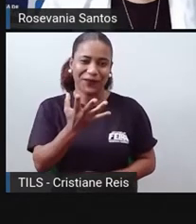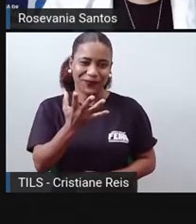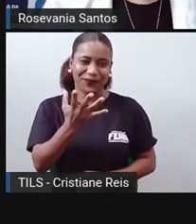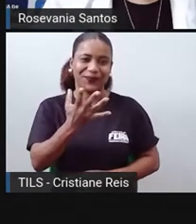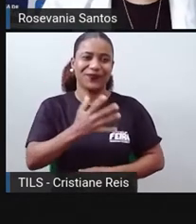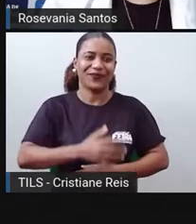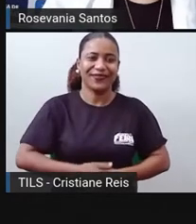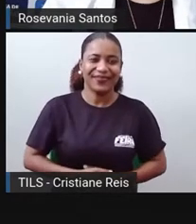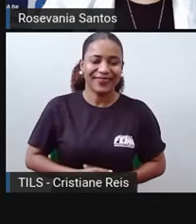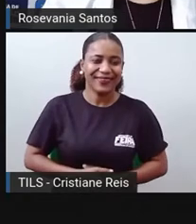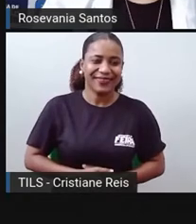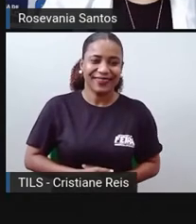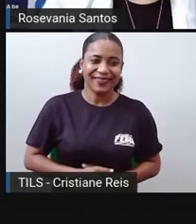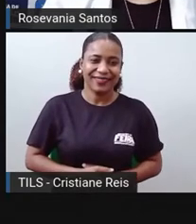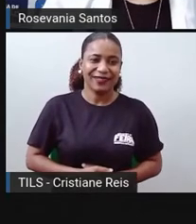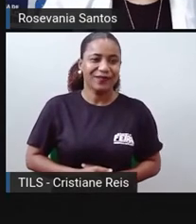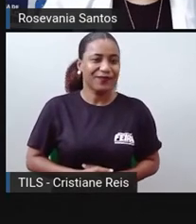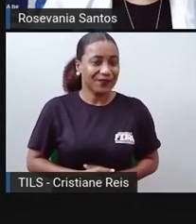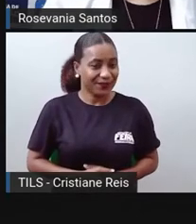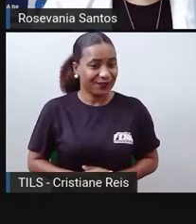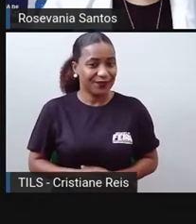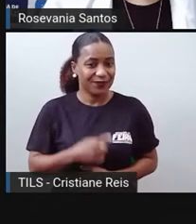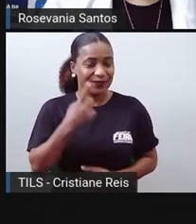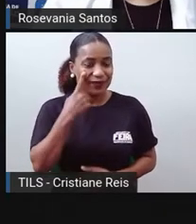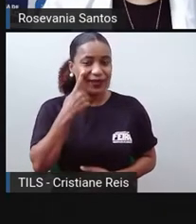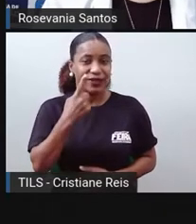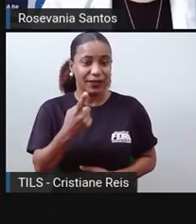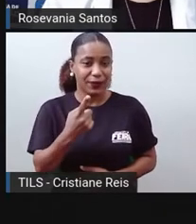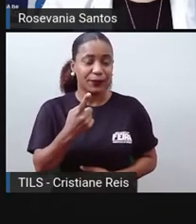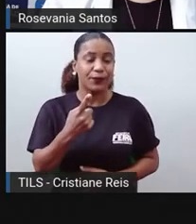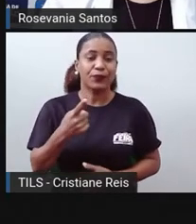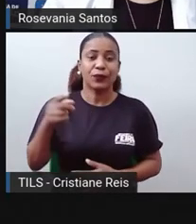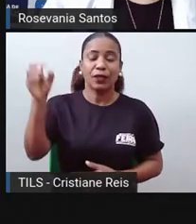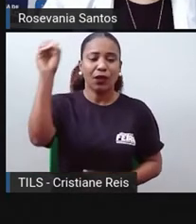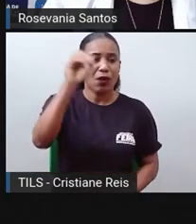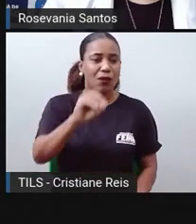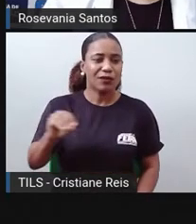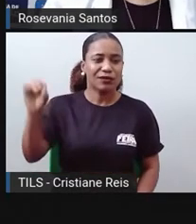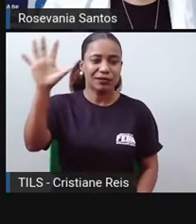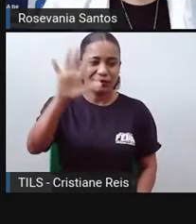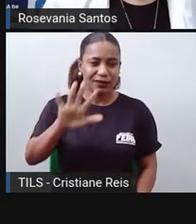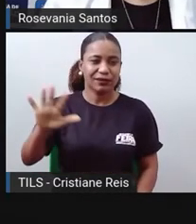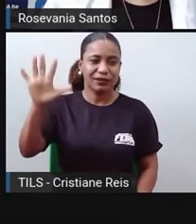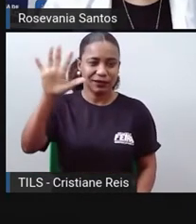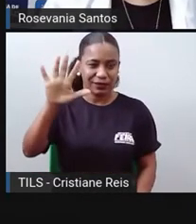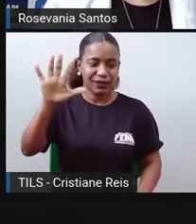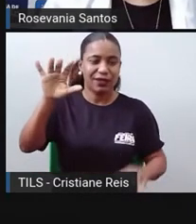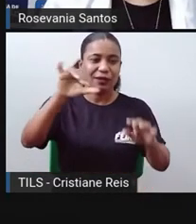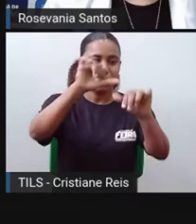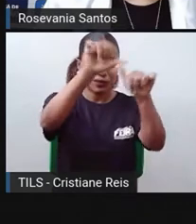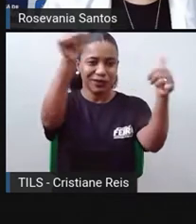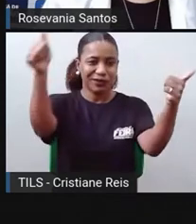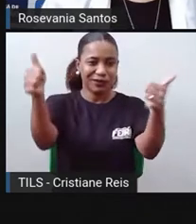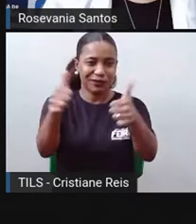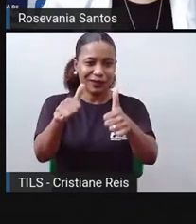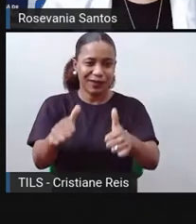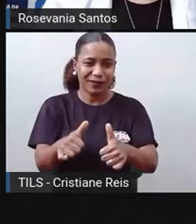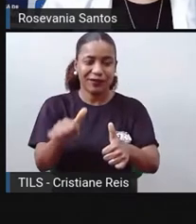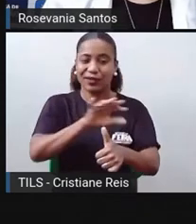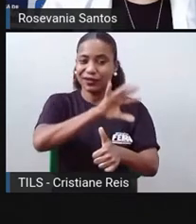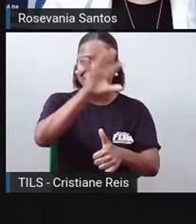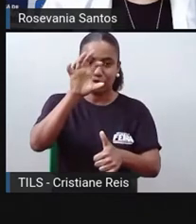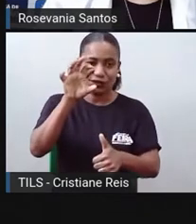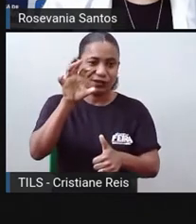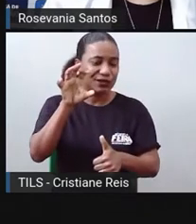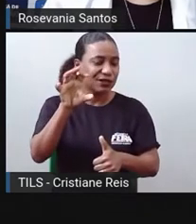acostumado a ouvir. Então, quando a gente fala da Oceania, nós estamos falando dessa região aqui do planeta, né? Onde a gente tem